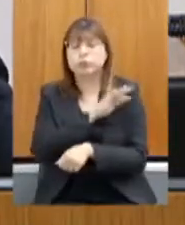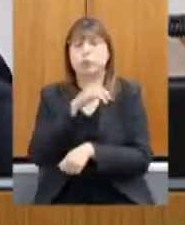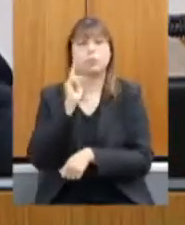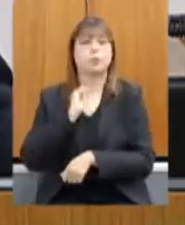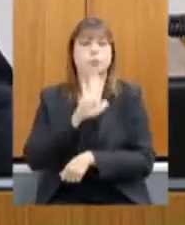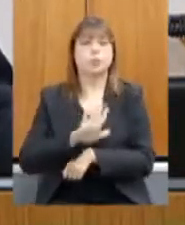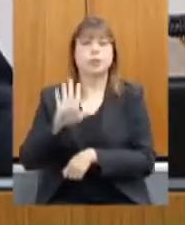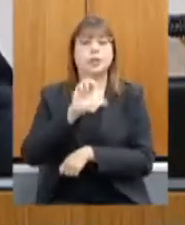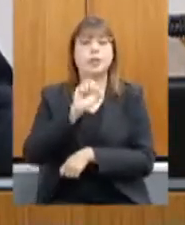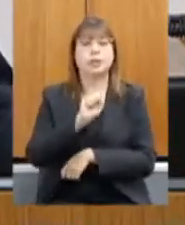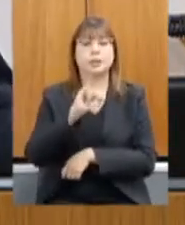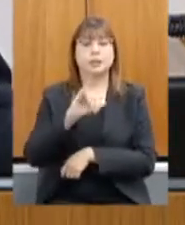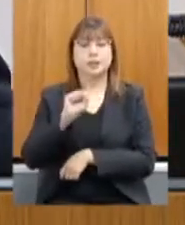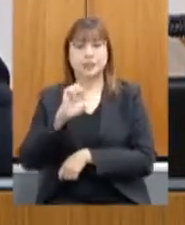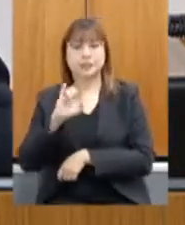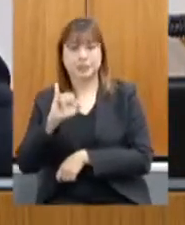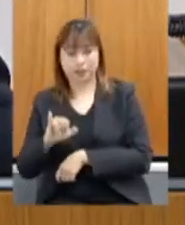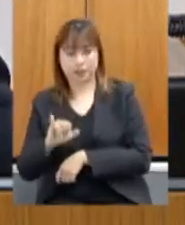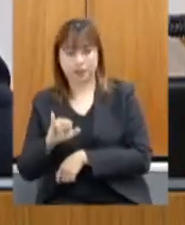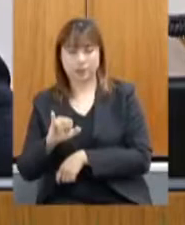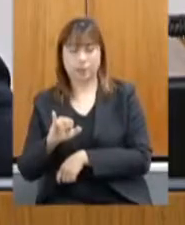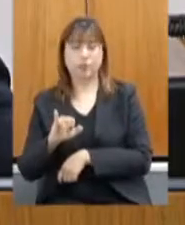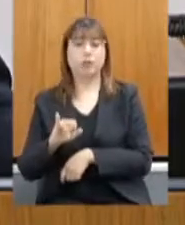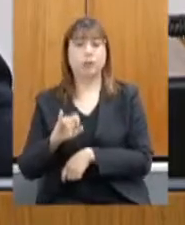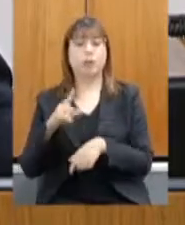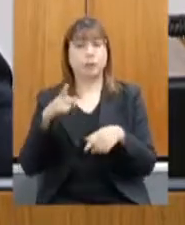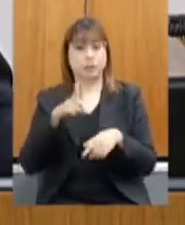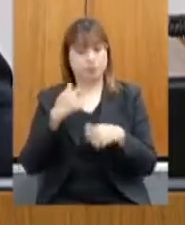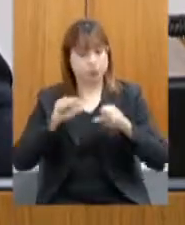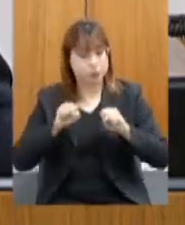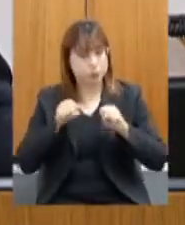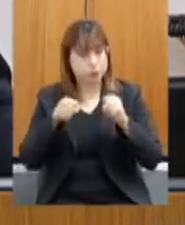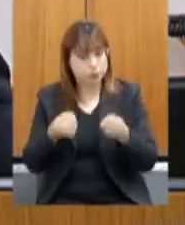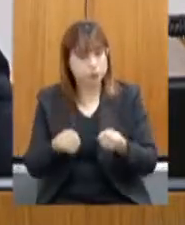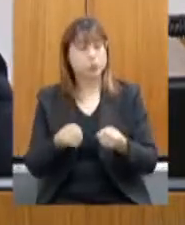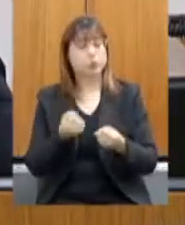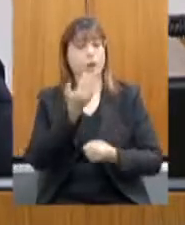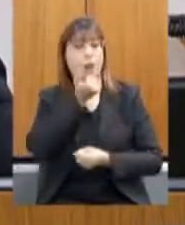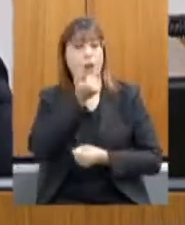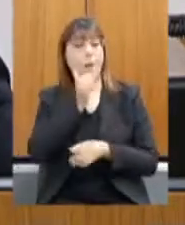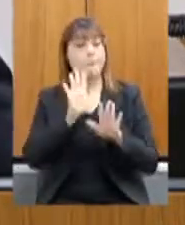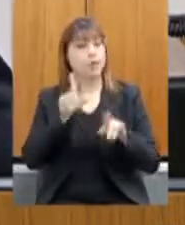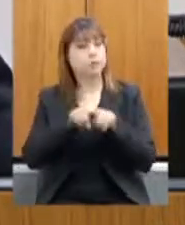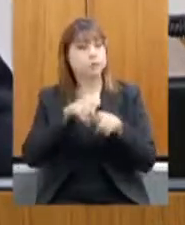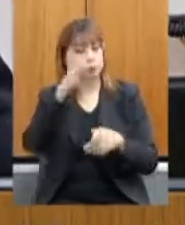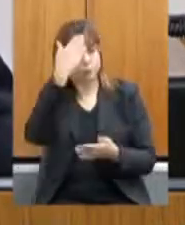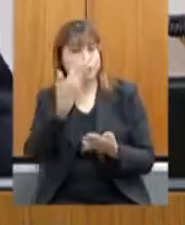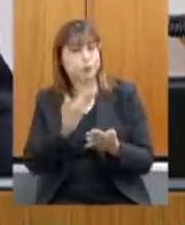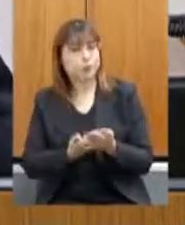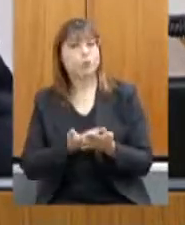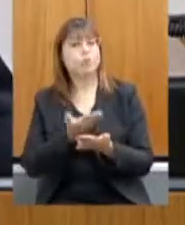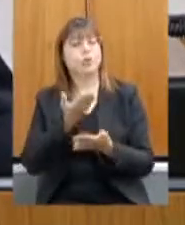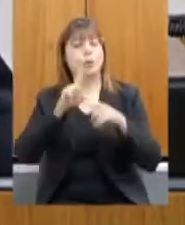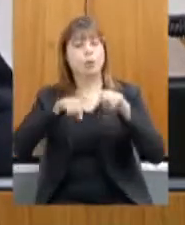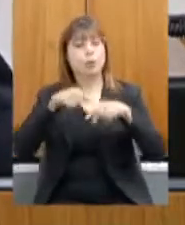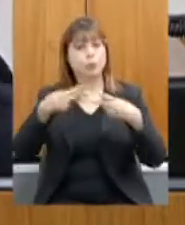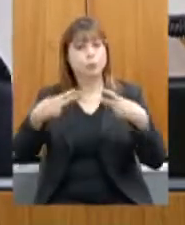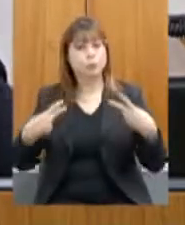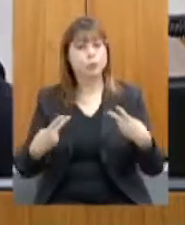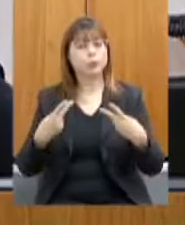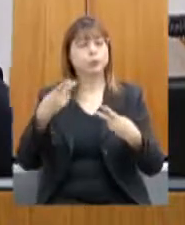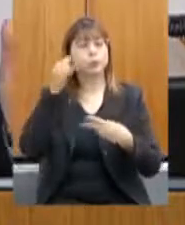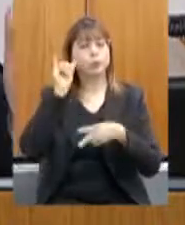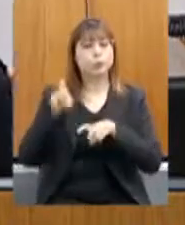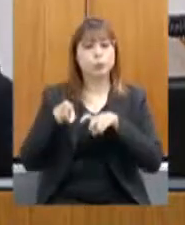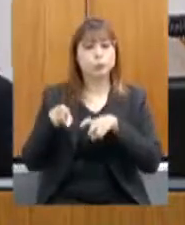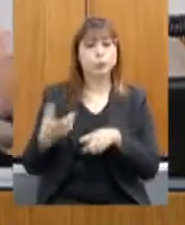CISEI, que além de promover a segurança alimentar, contribui para a confiabilidade dos produtos agroindustriais do Estado e para